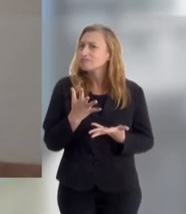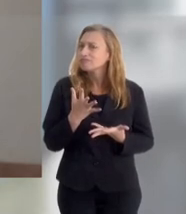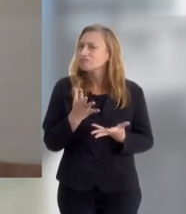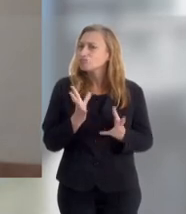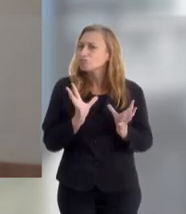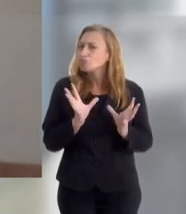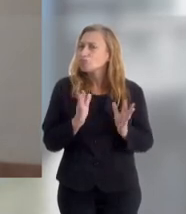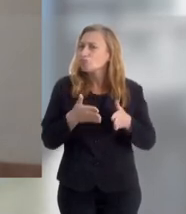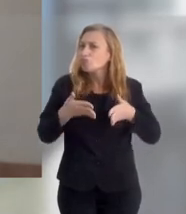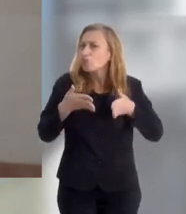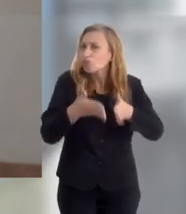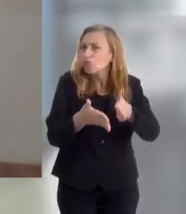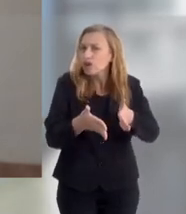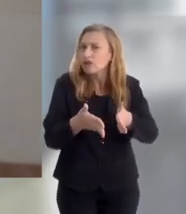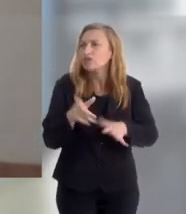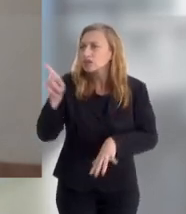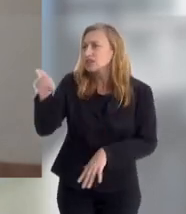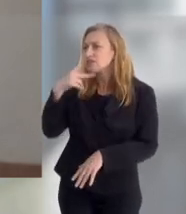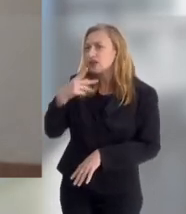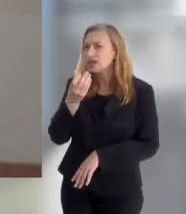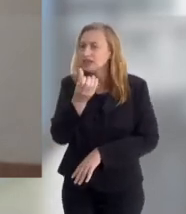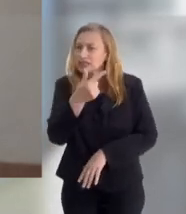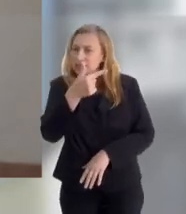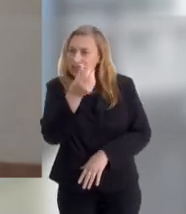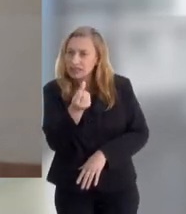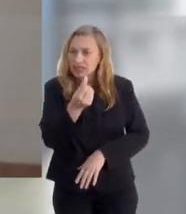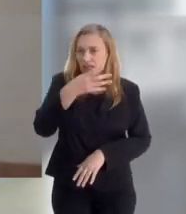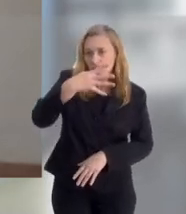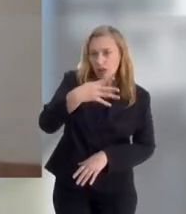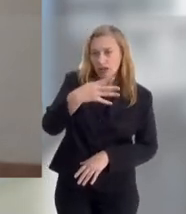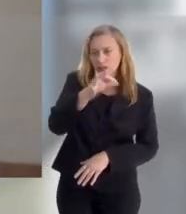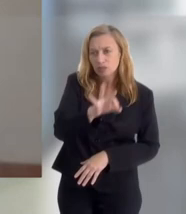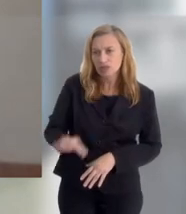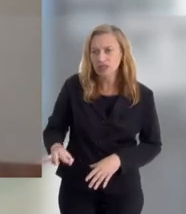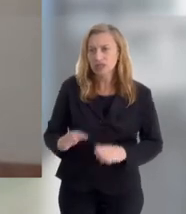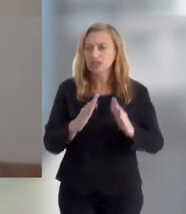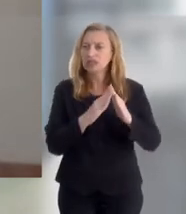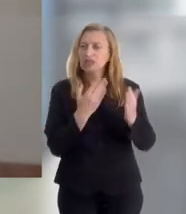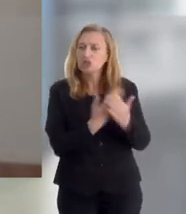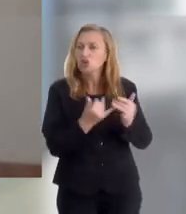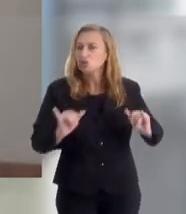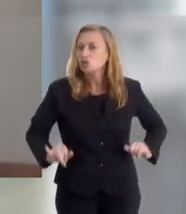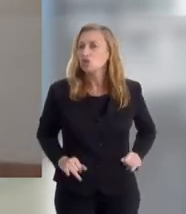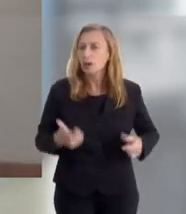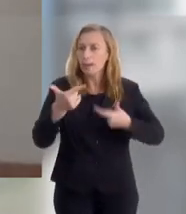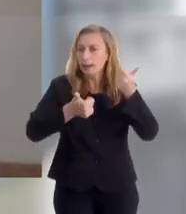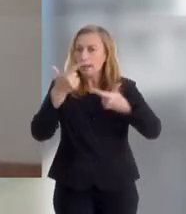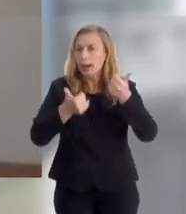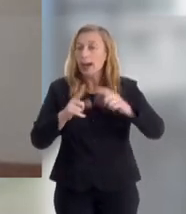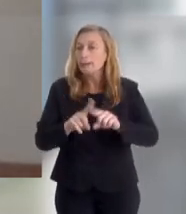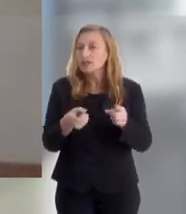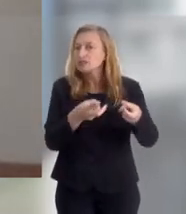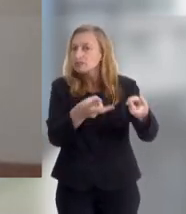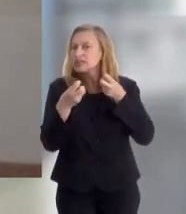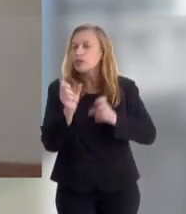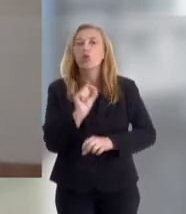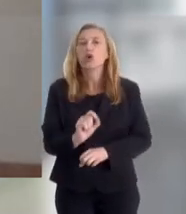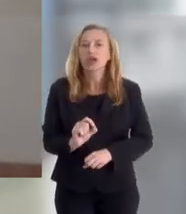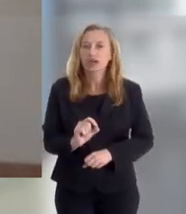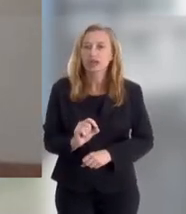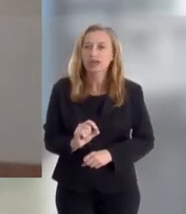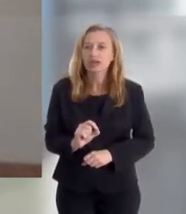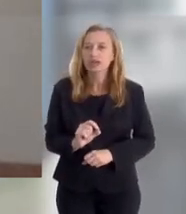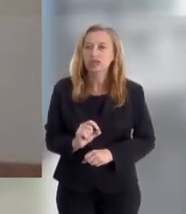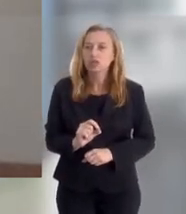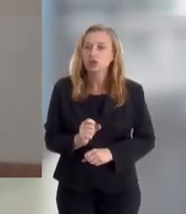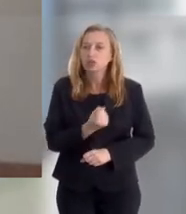concentração, como você falou, 74% das escolas sofreram com pelo menos um tiroteio.